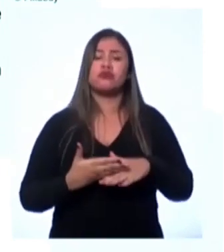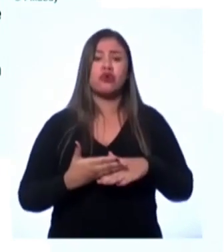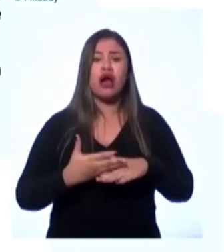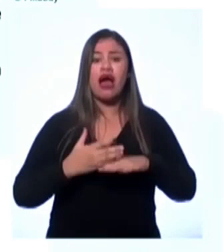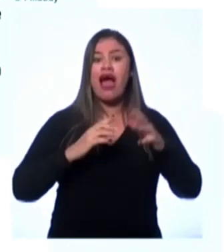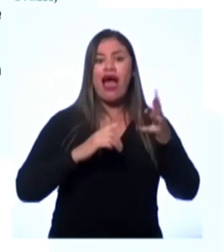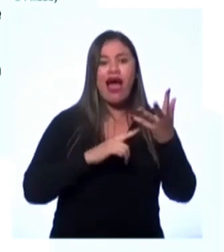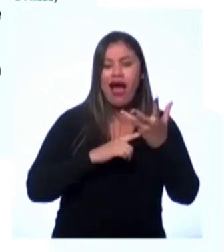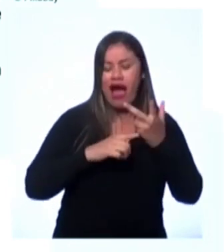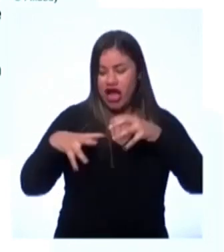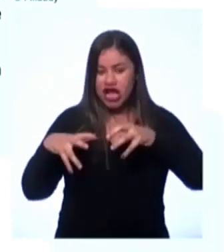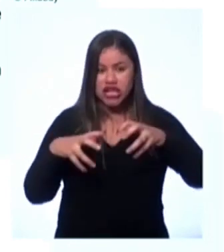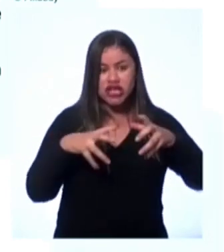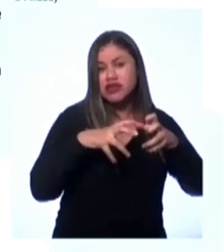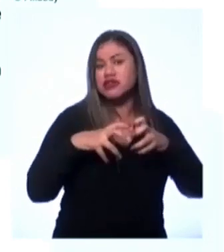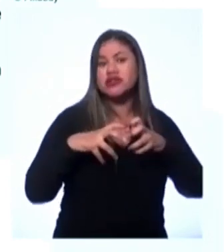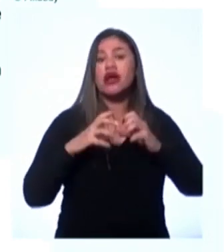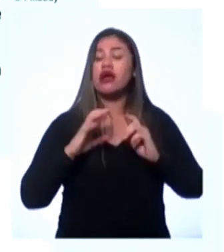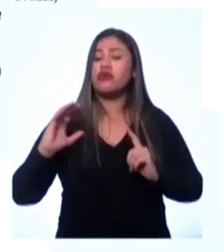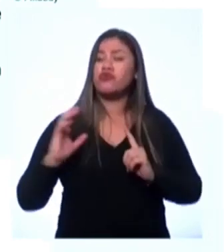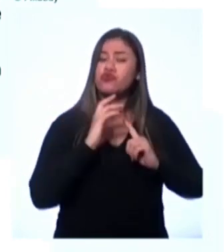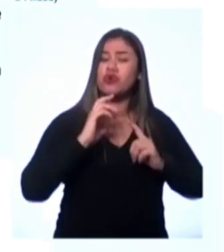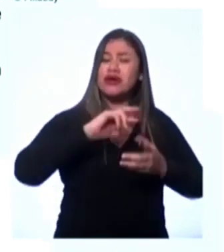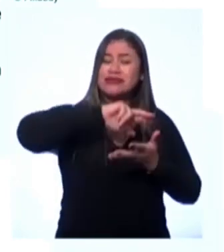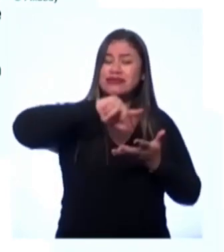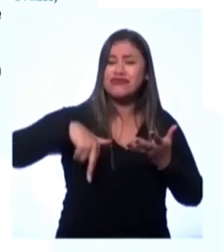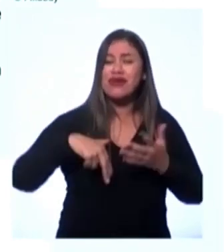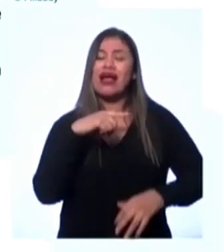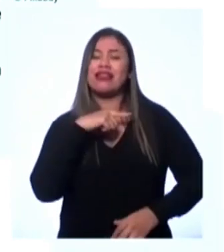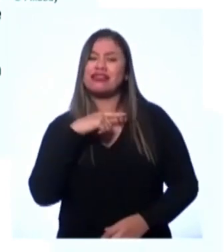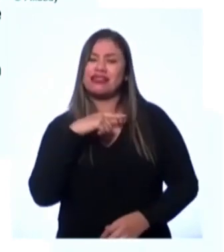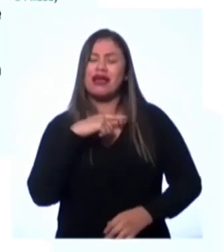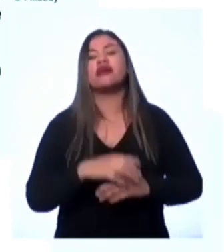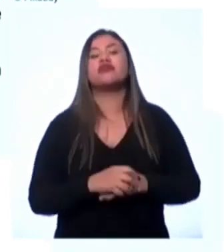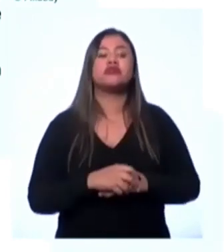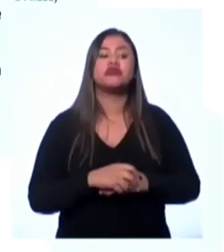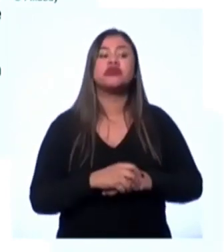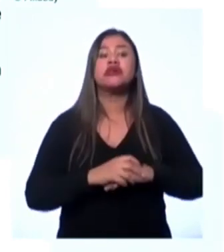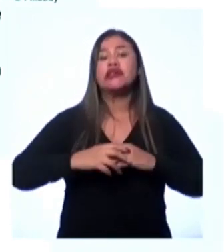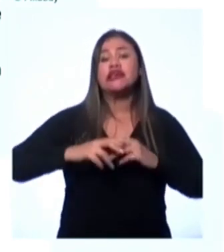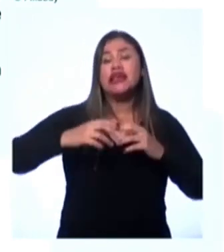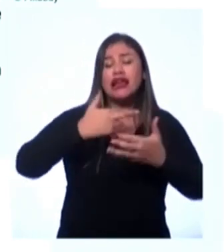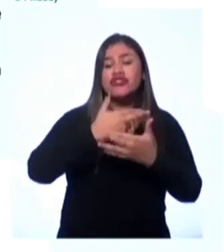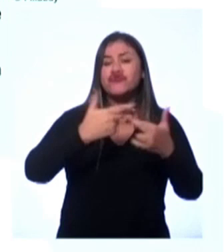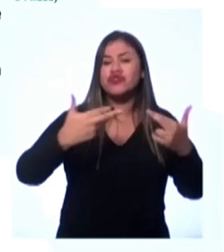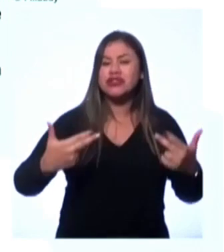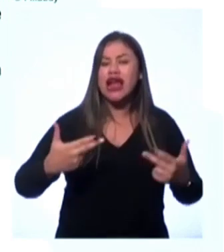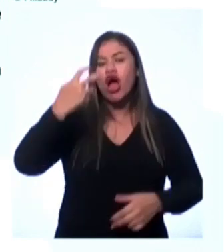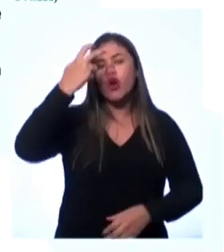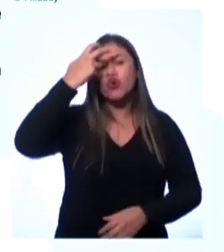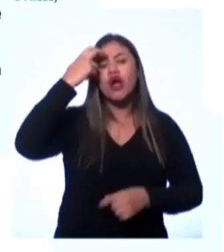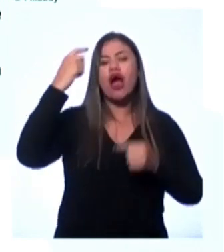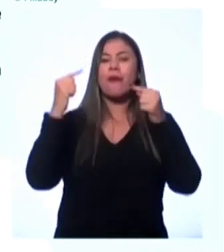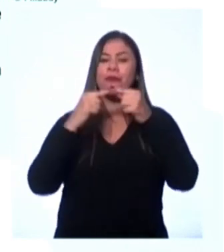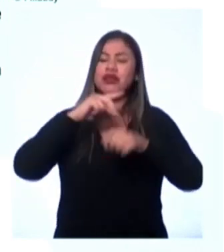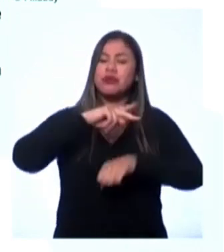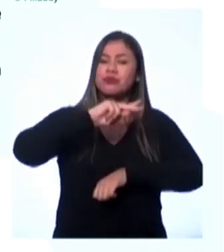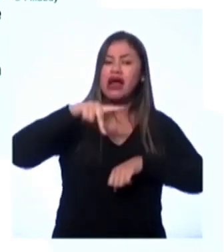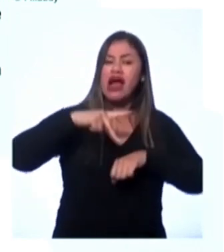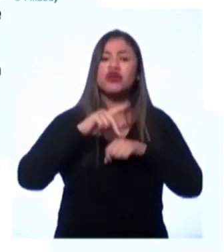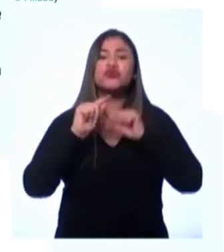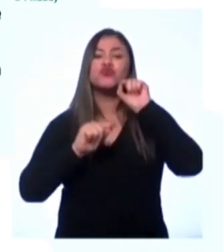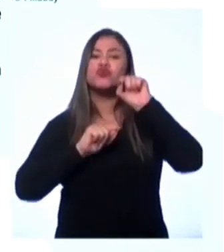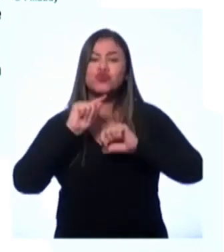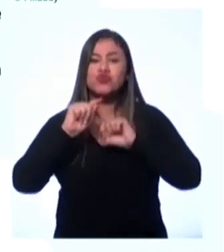artesanato. As influências são diversas. E essa diversidade cultural presente em nosso país é resultado